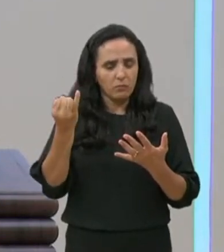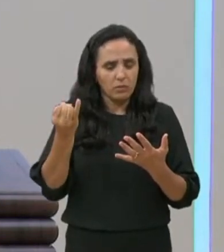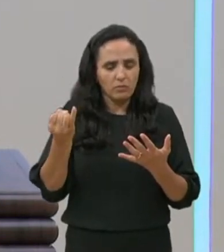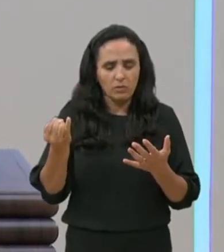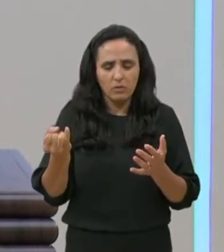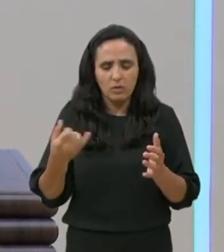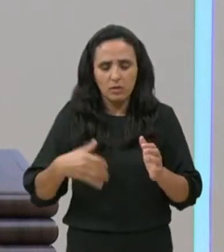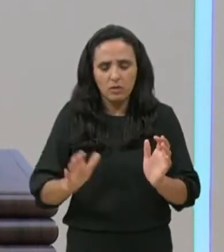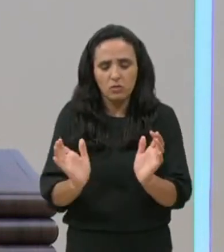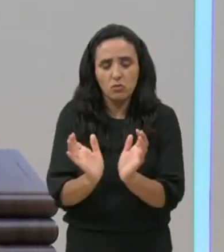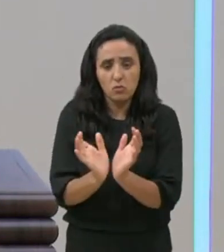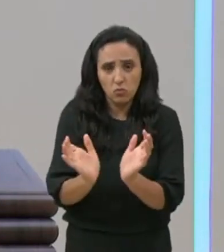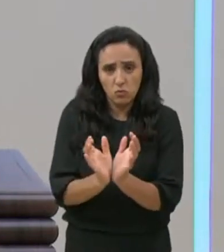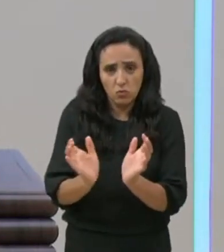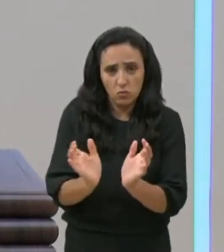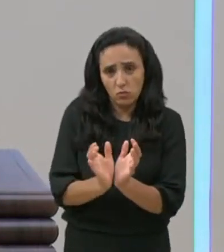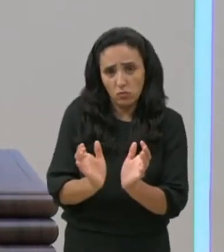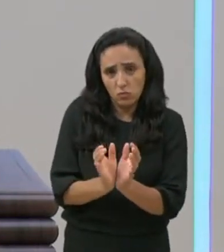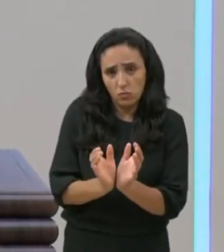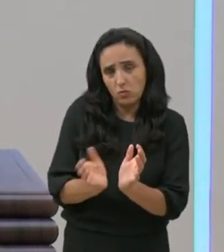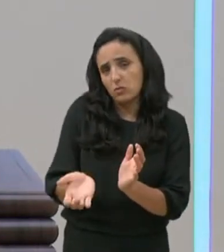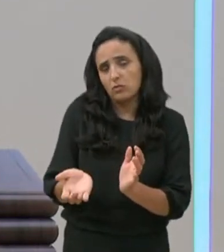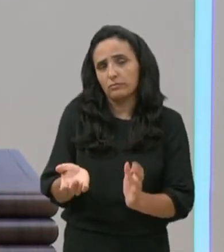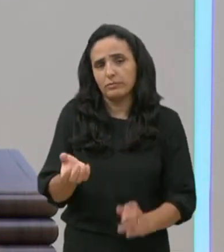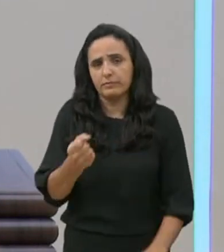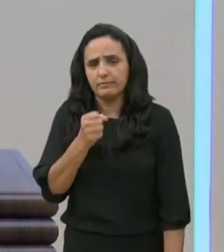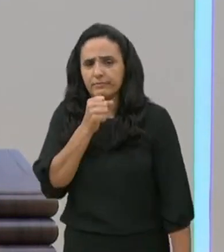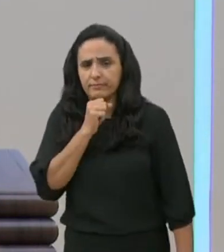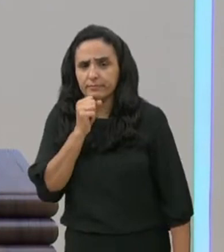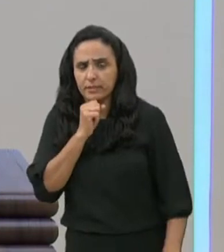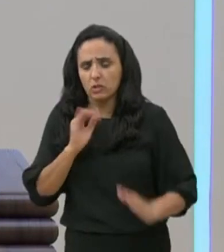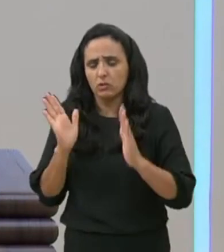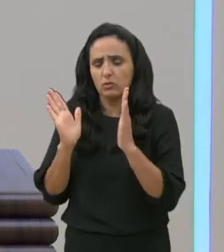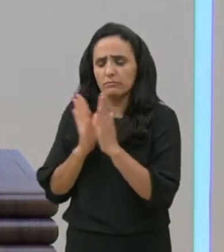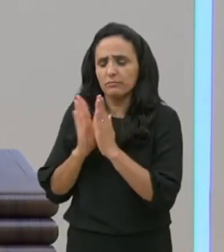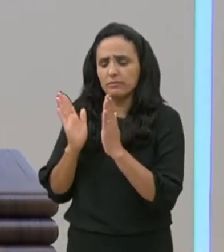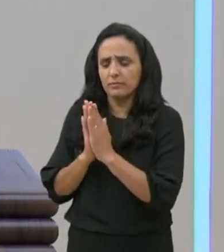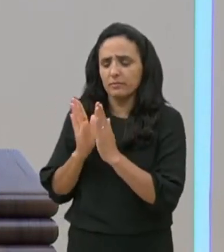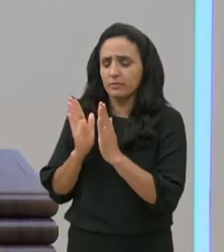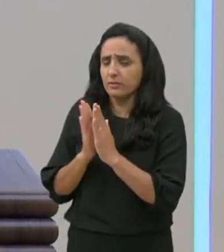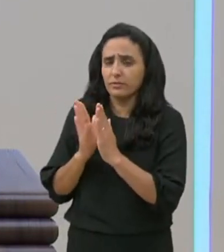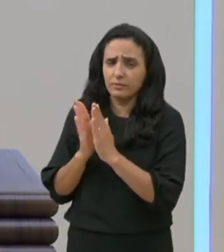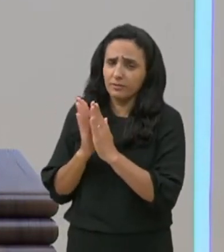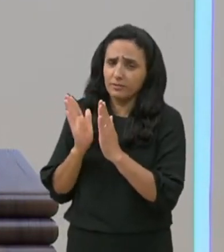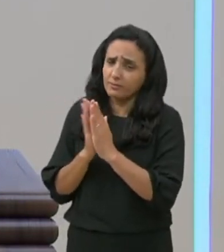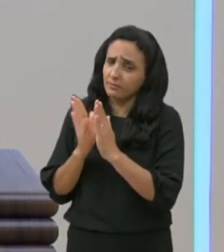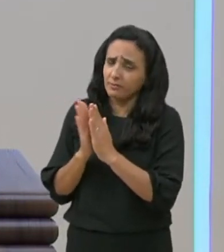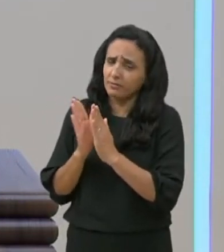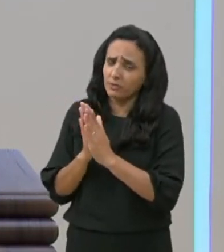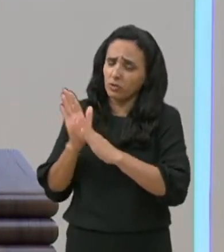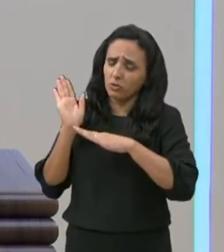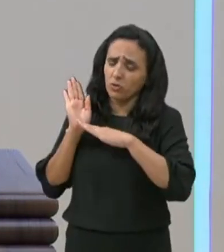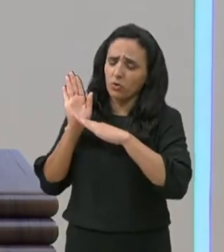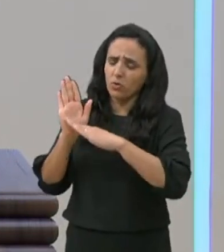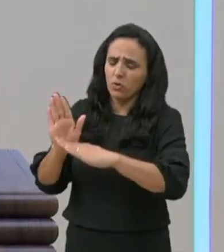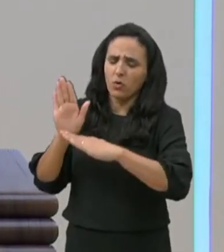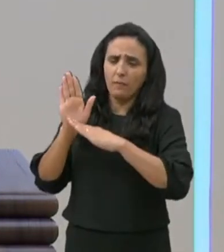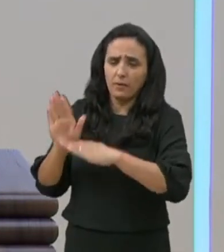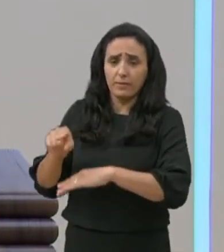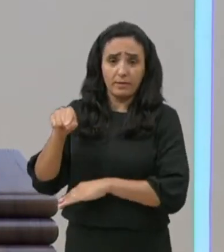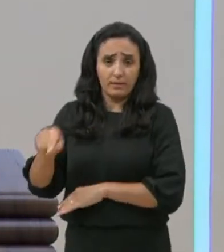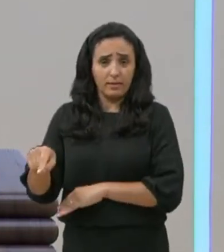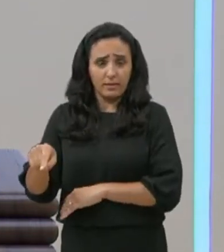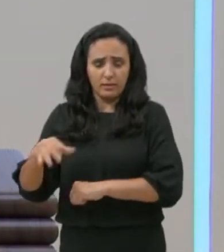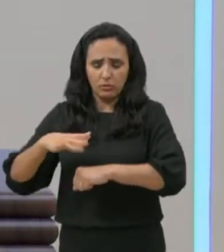eles intercederam por aquele paralítico, por aquele homem enfermo, e que estava